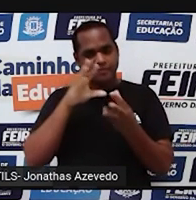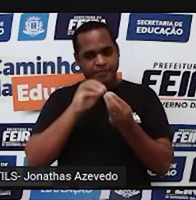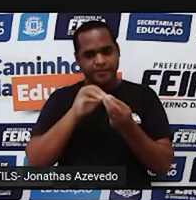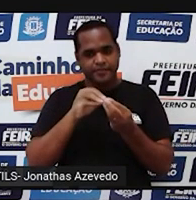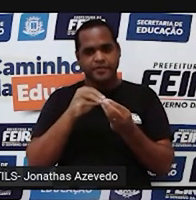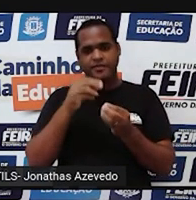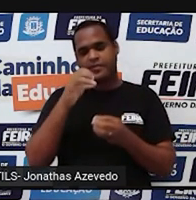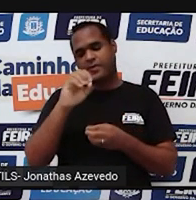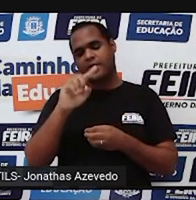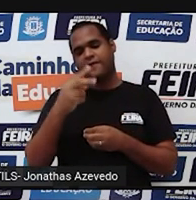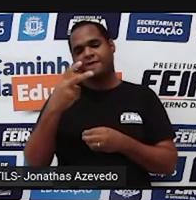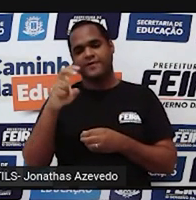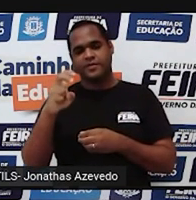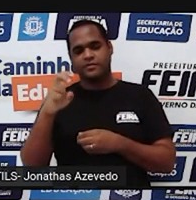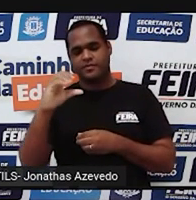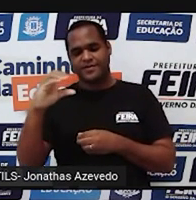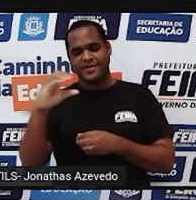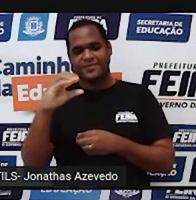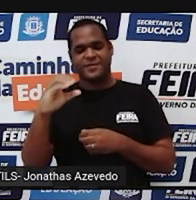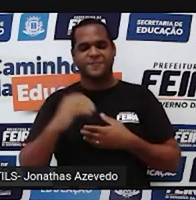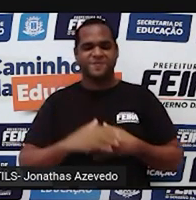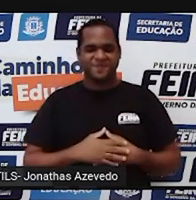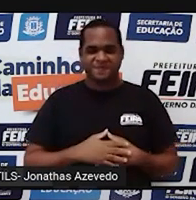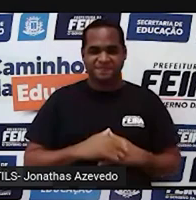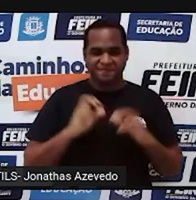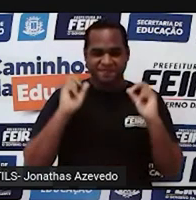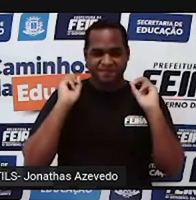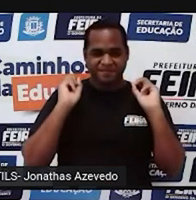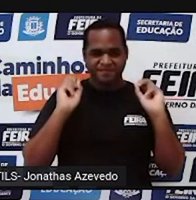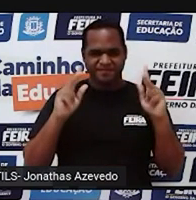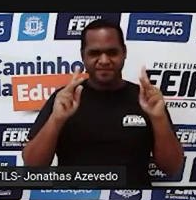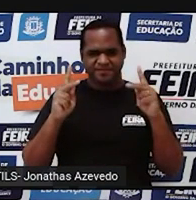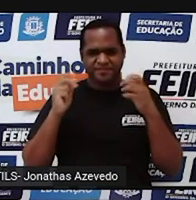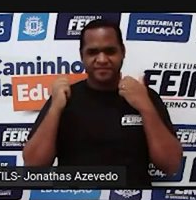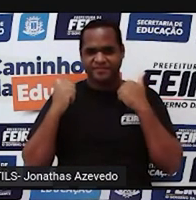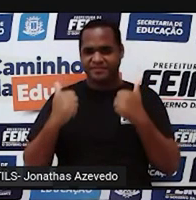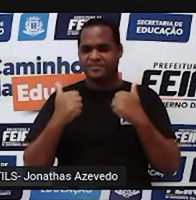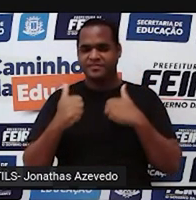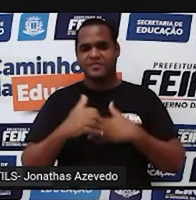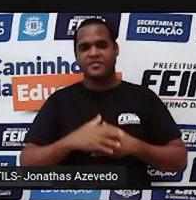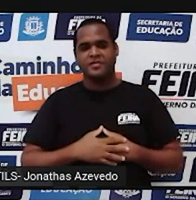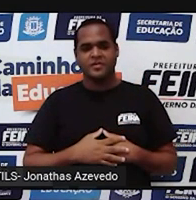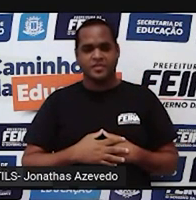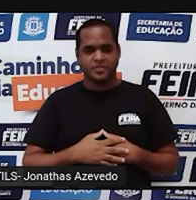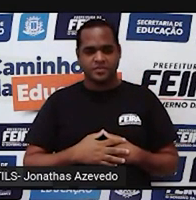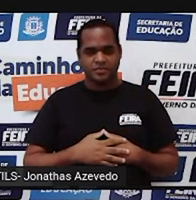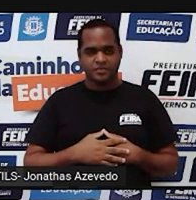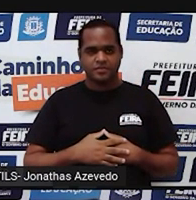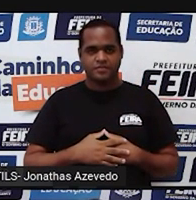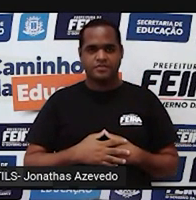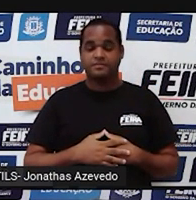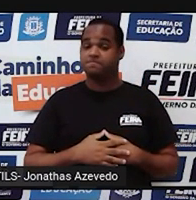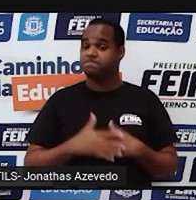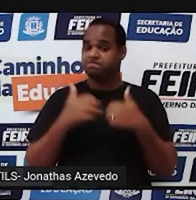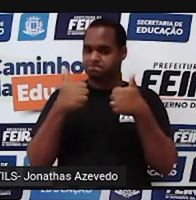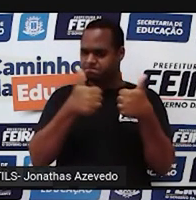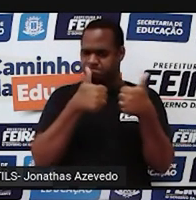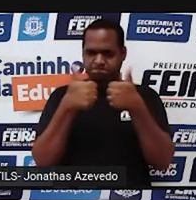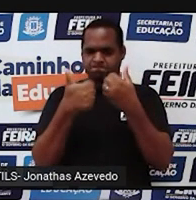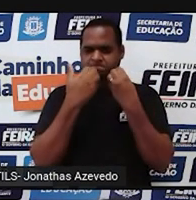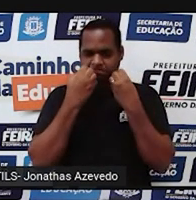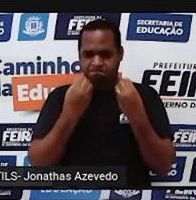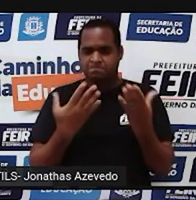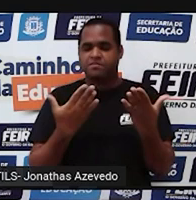0,25 centésimos. Tá bom? Bacana? Bom, eu espero que você tenha curtido.